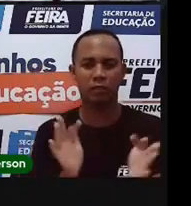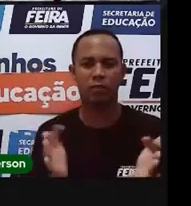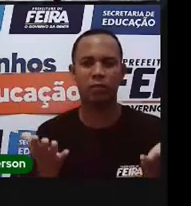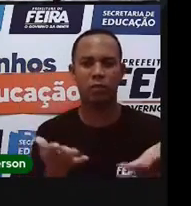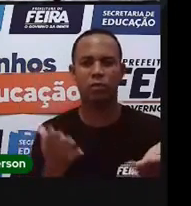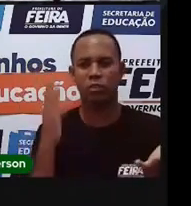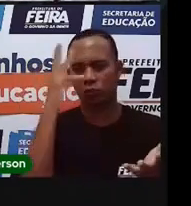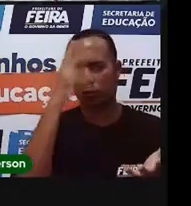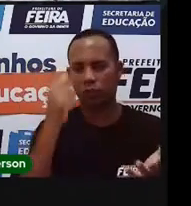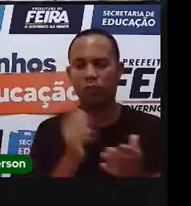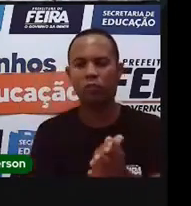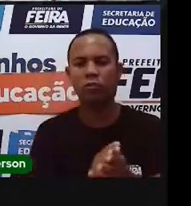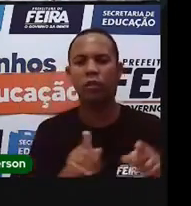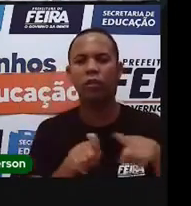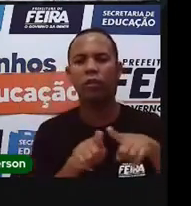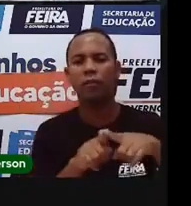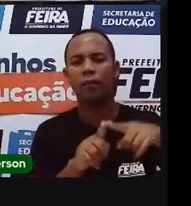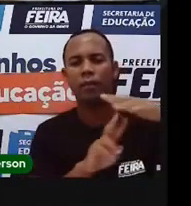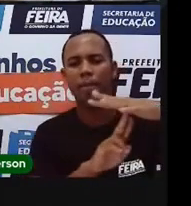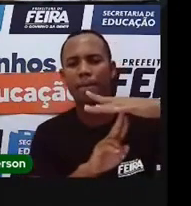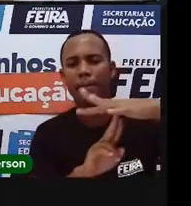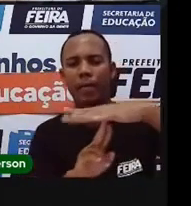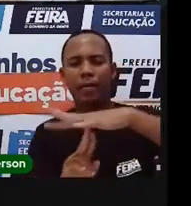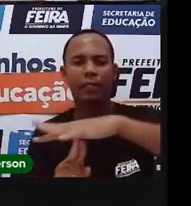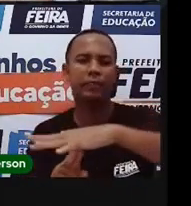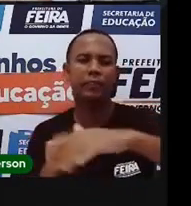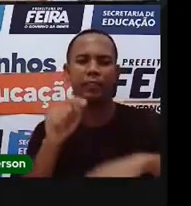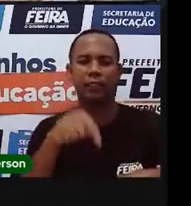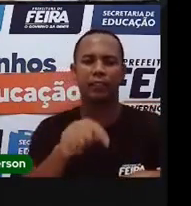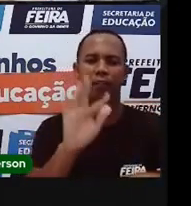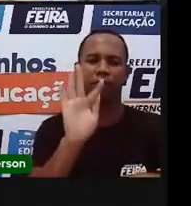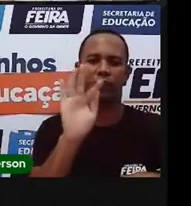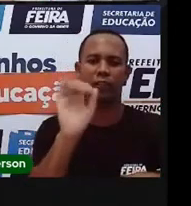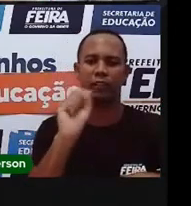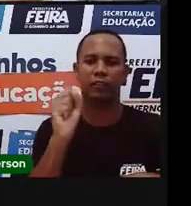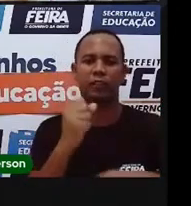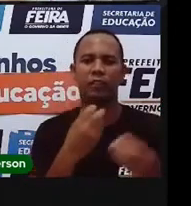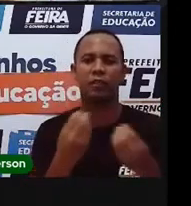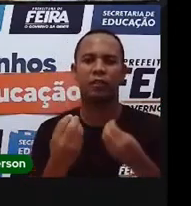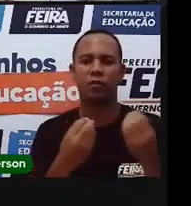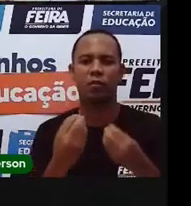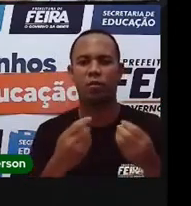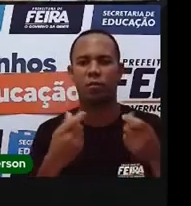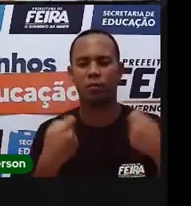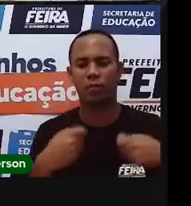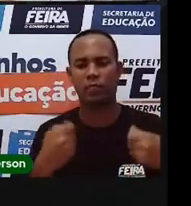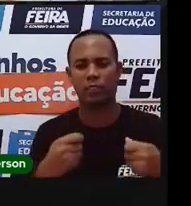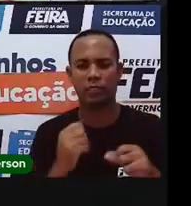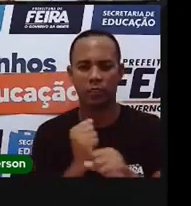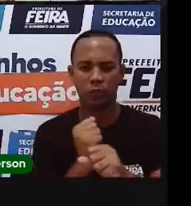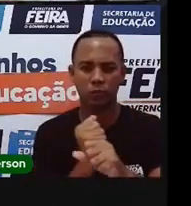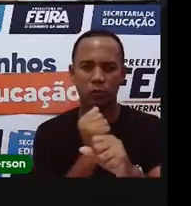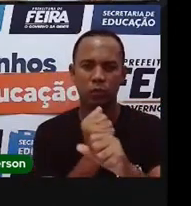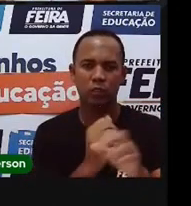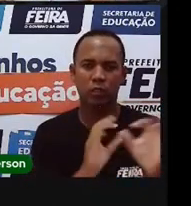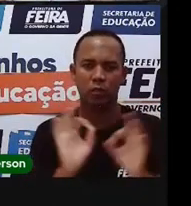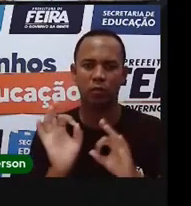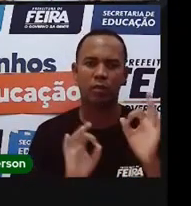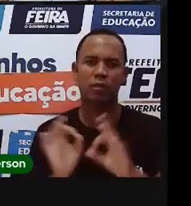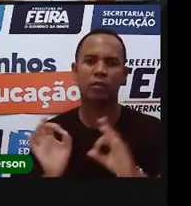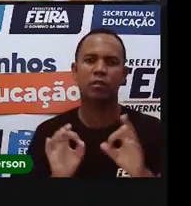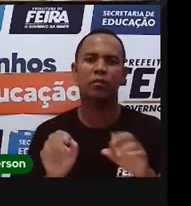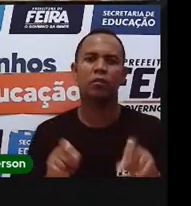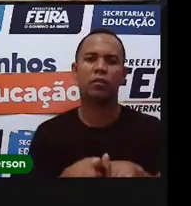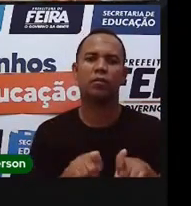a Praça da Calilândia. Certo? Bom, essas praças e parques, é necessário a construção e manutenção para que a